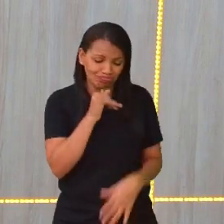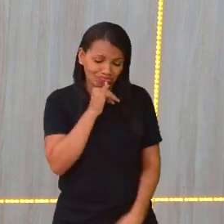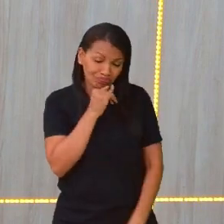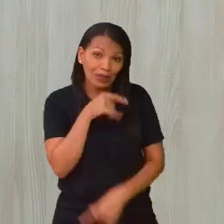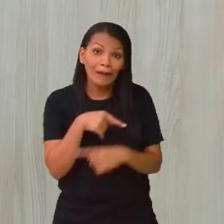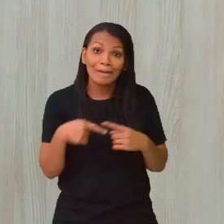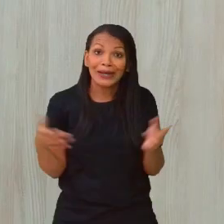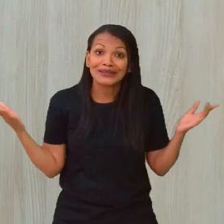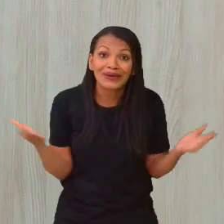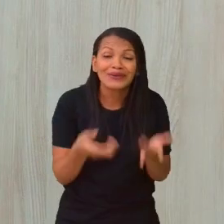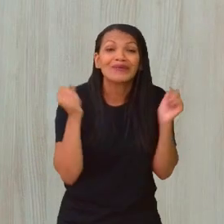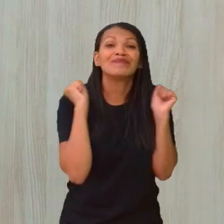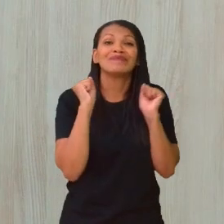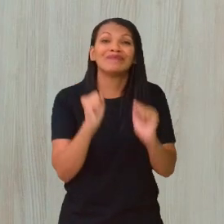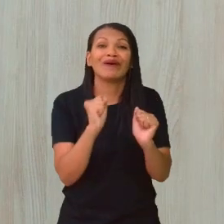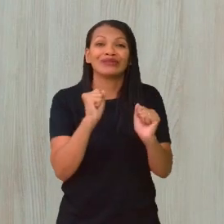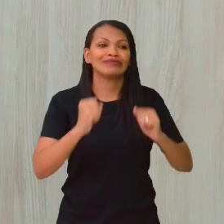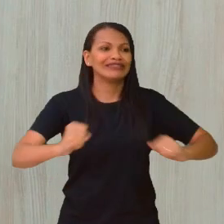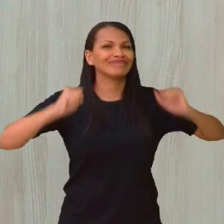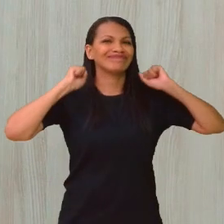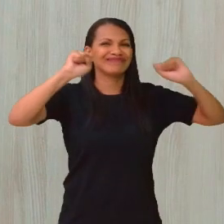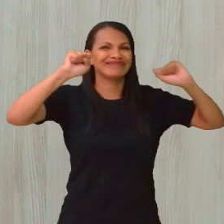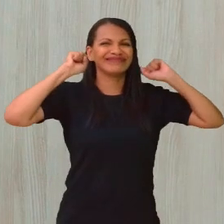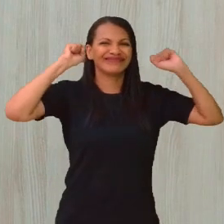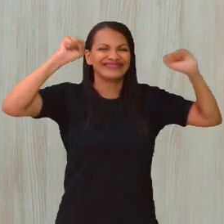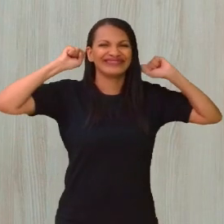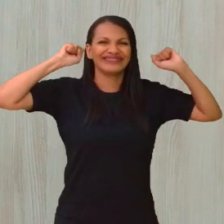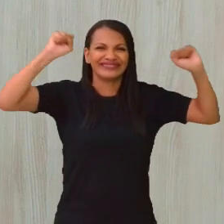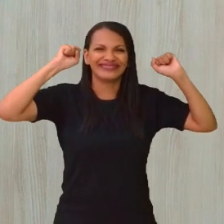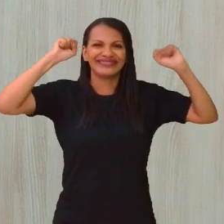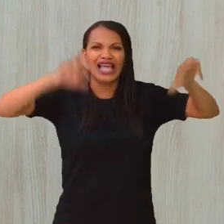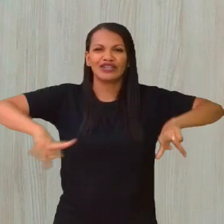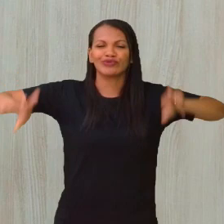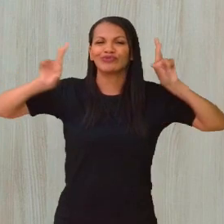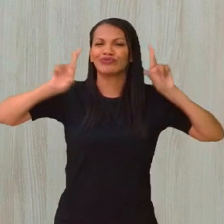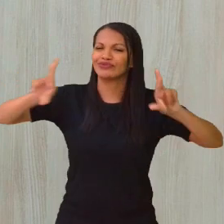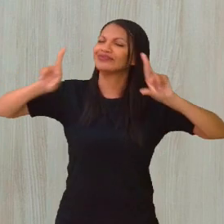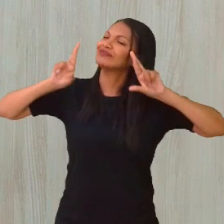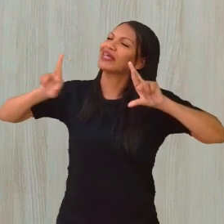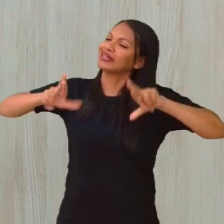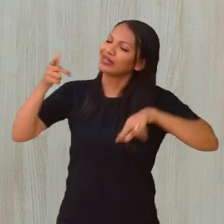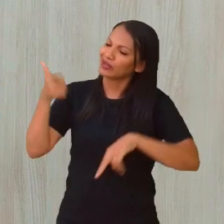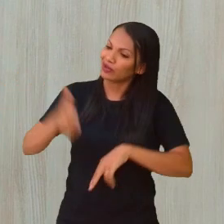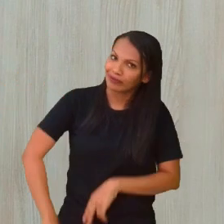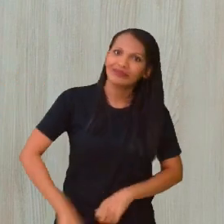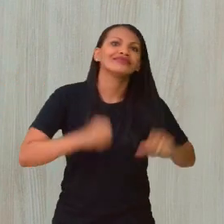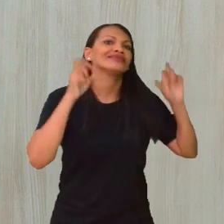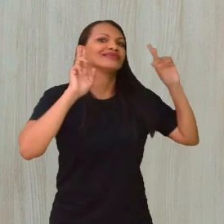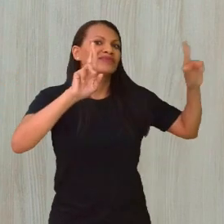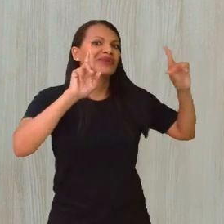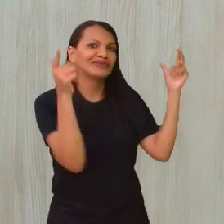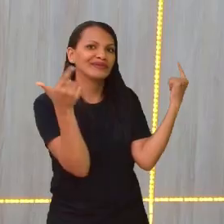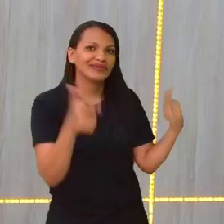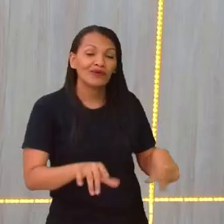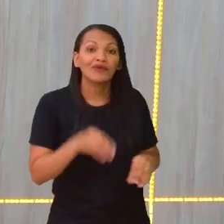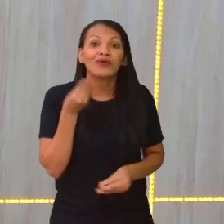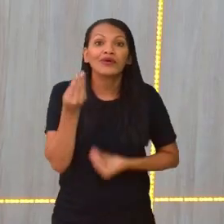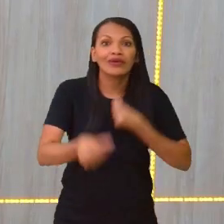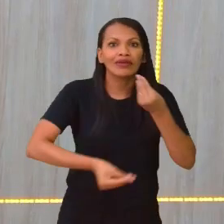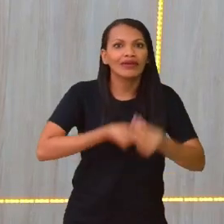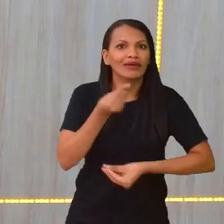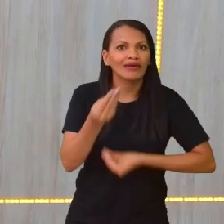Mas agora podemos ficar assim, né, torcendo. Esperança novamente, Esperança novamente, minha gente. Pois é. E como é que a gente